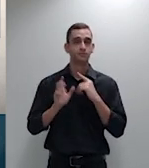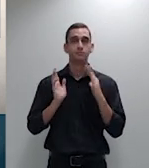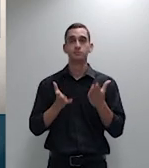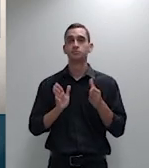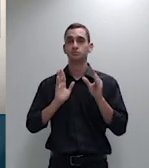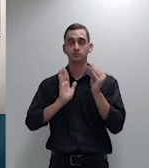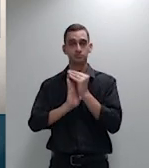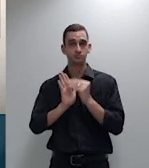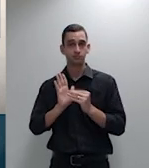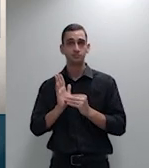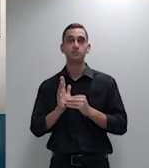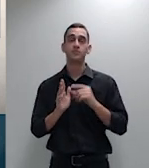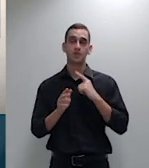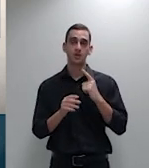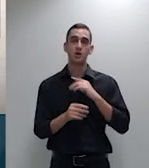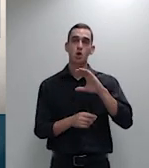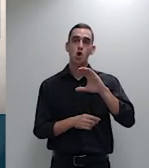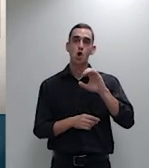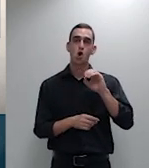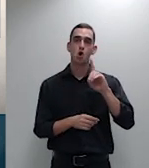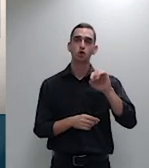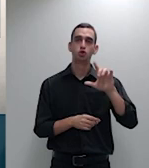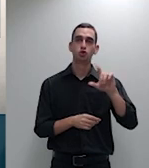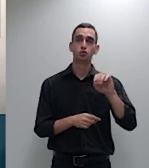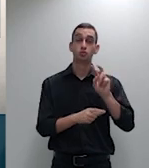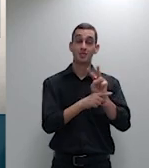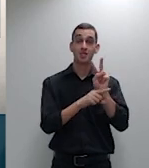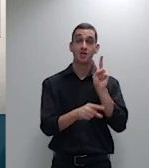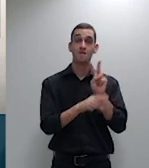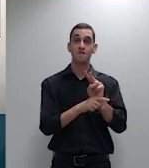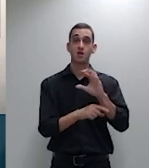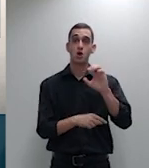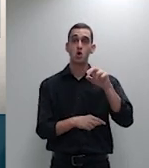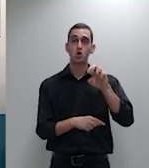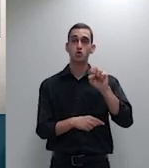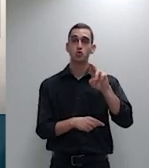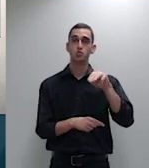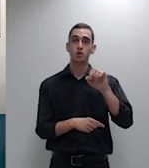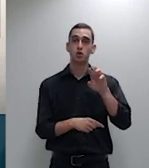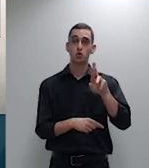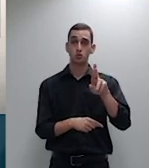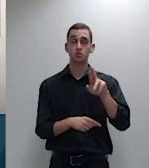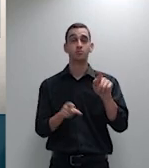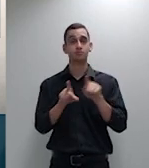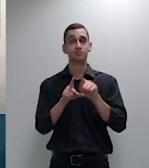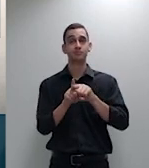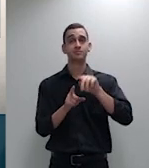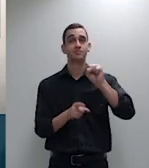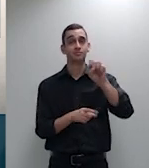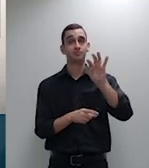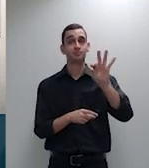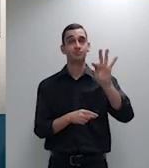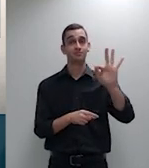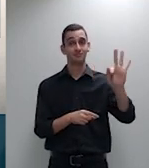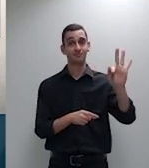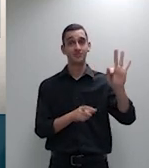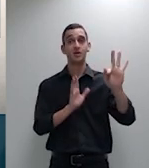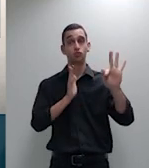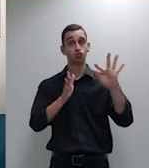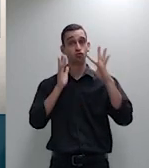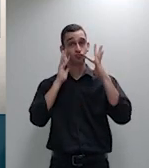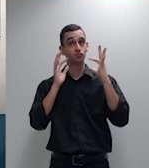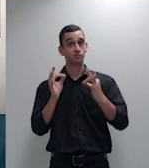guardada no Supremo Tribunal Federal o Supremo Tribunal Federal é atento a esse tema para que no caso do 1